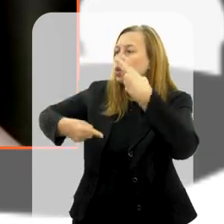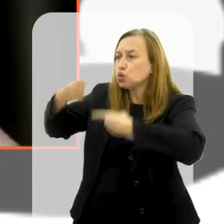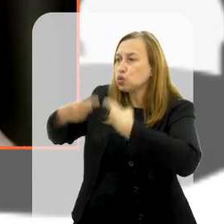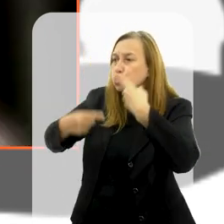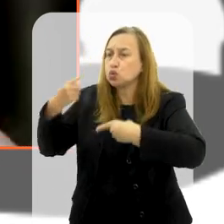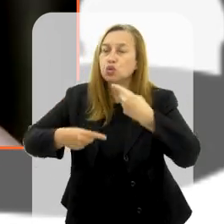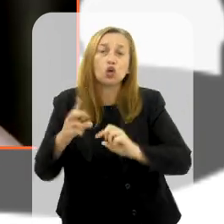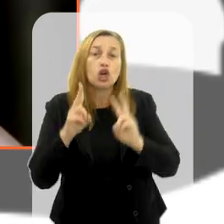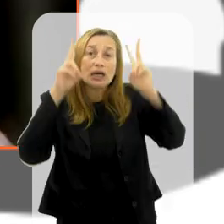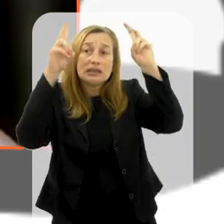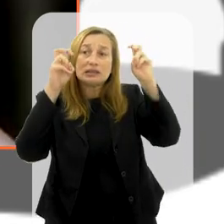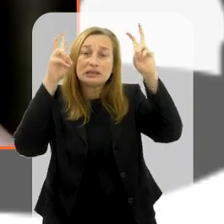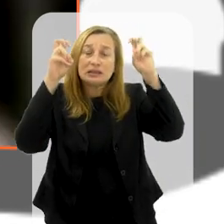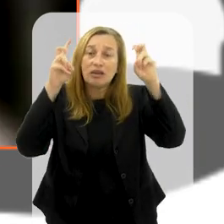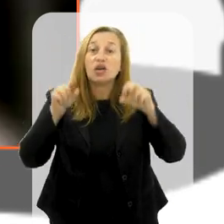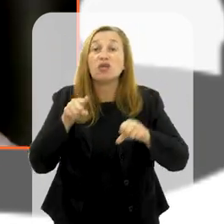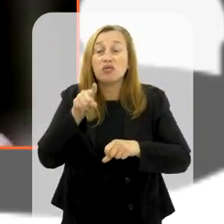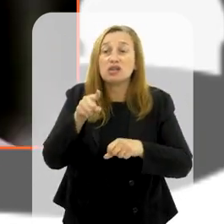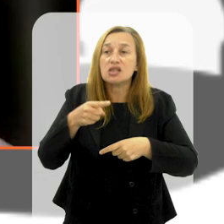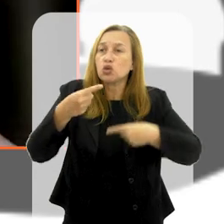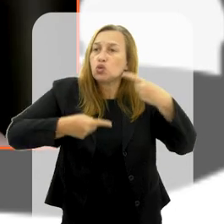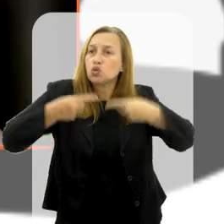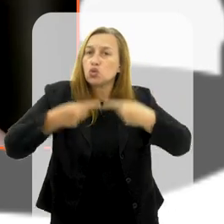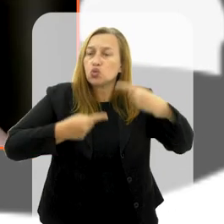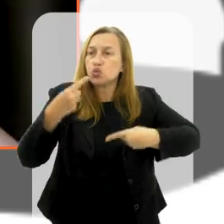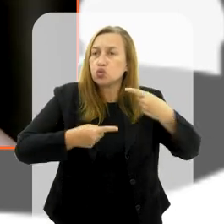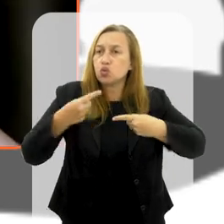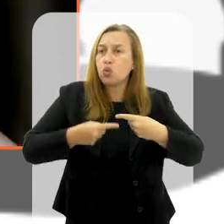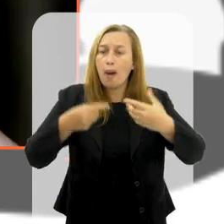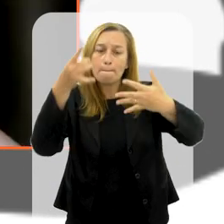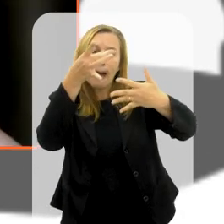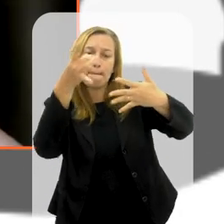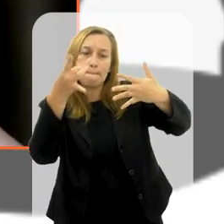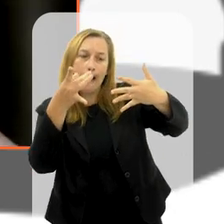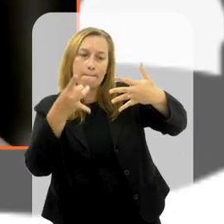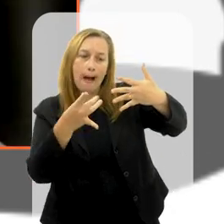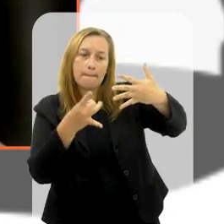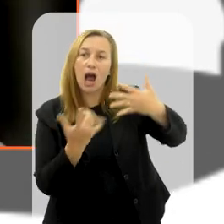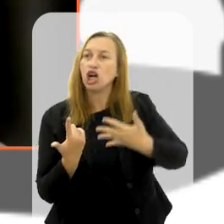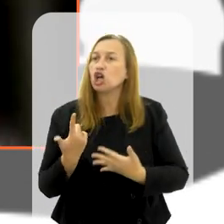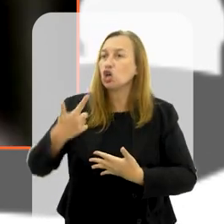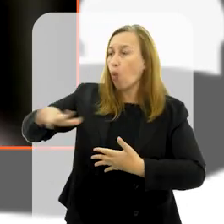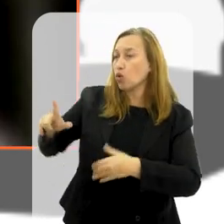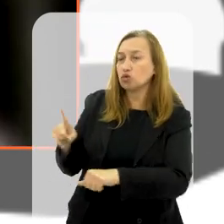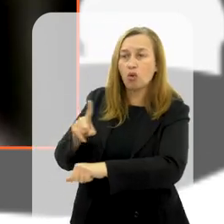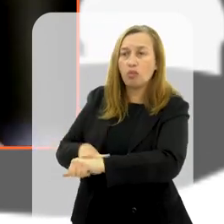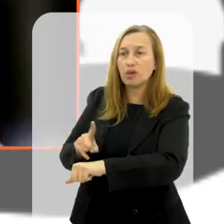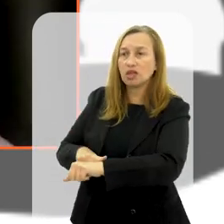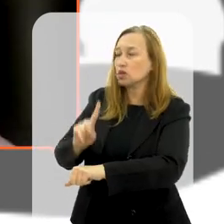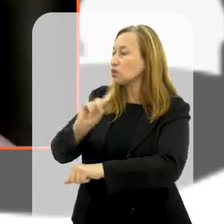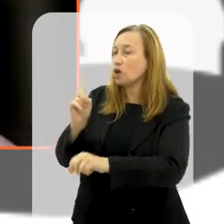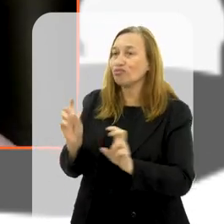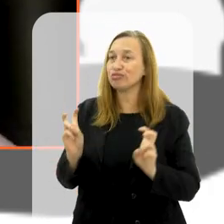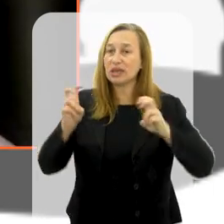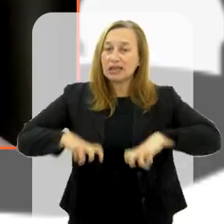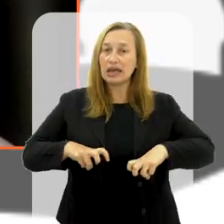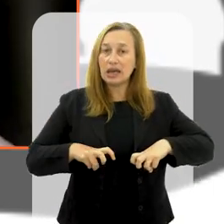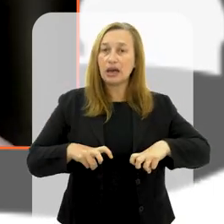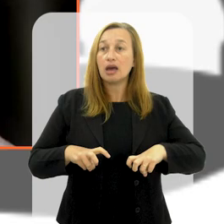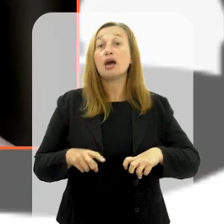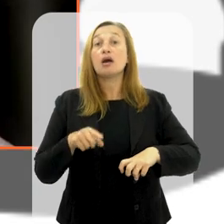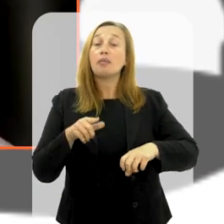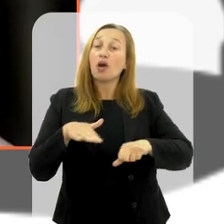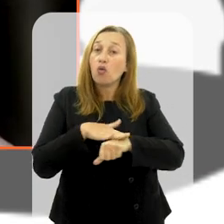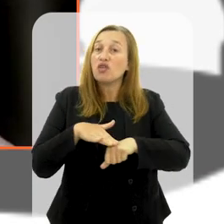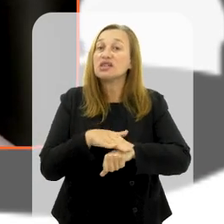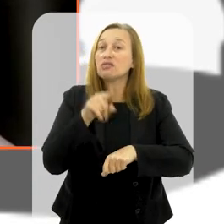colocar sobre a mesa temas em que você debate com países que, em outras circunstâncias, não se sentariam à mesa